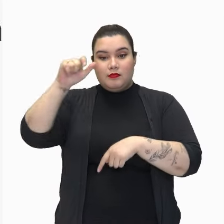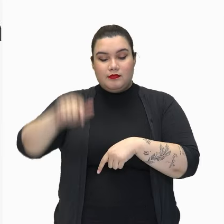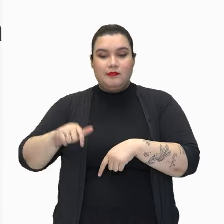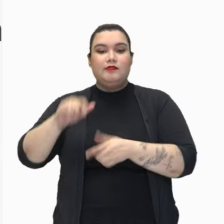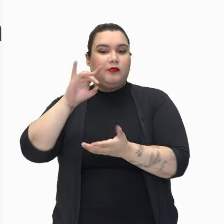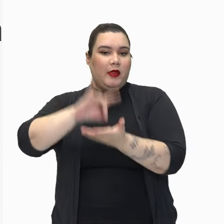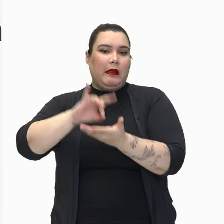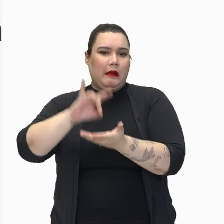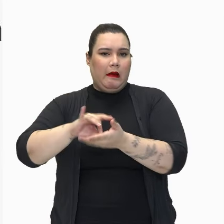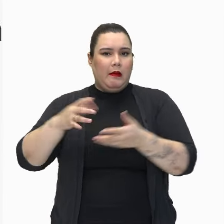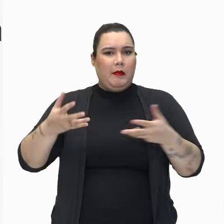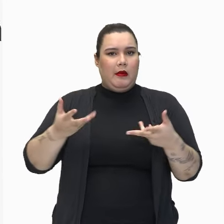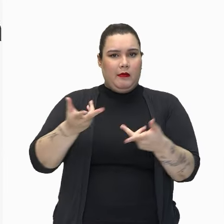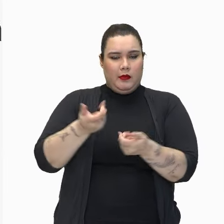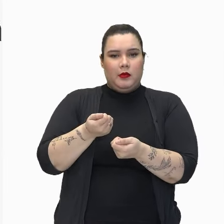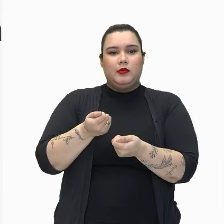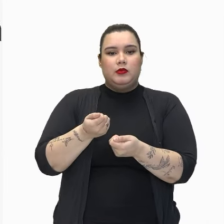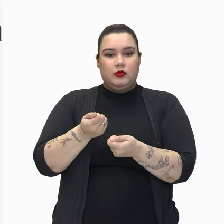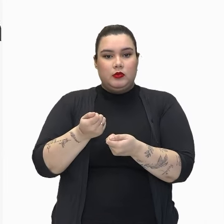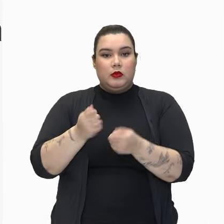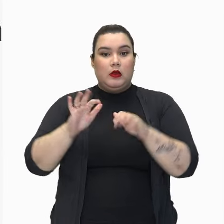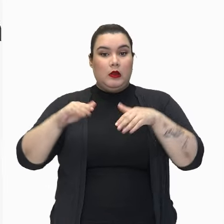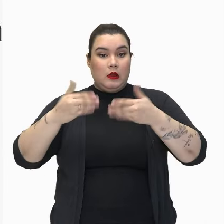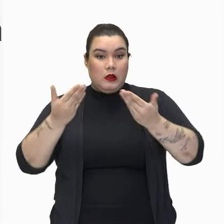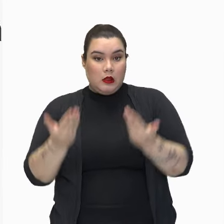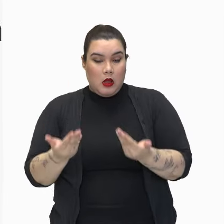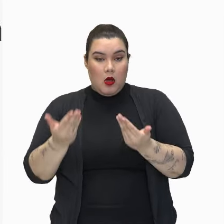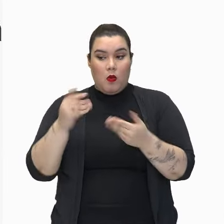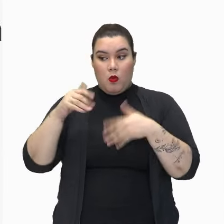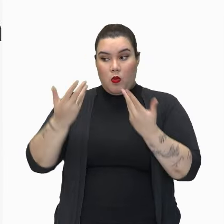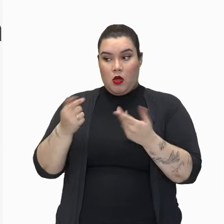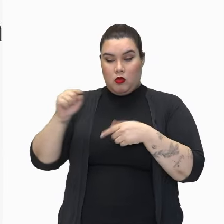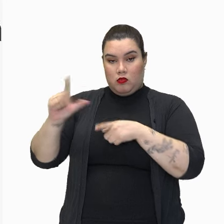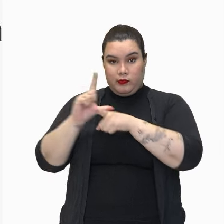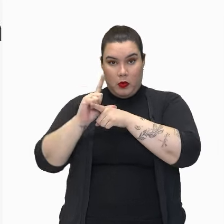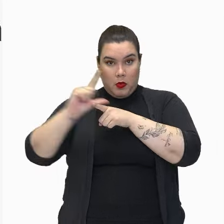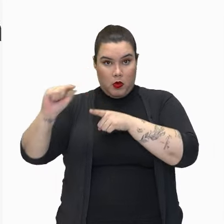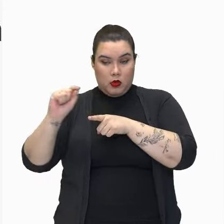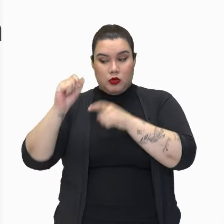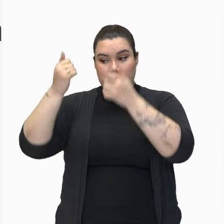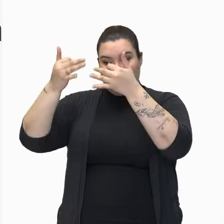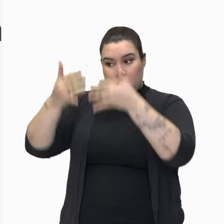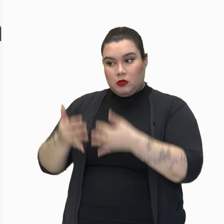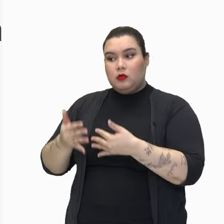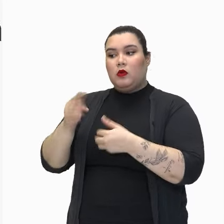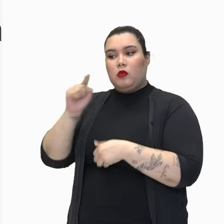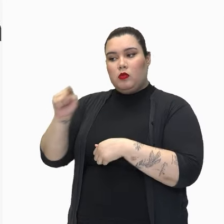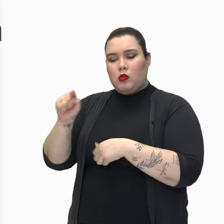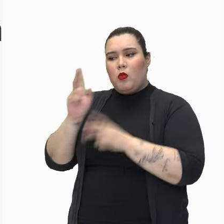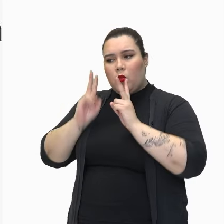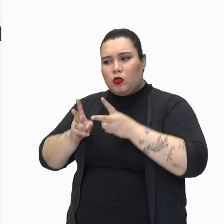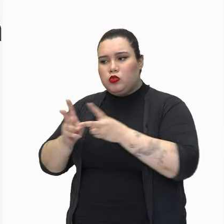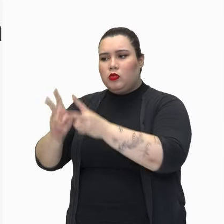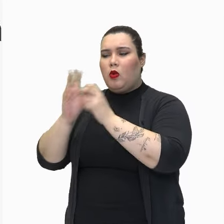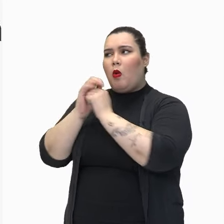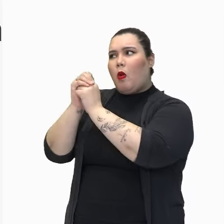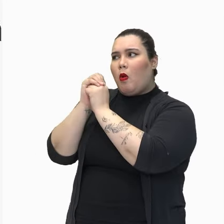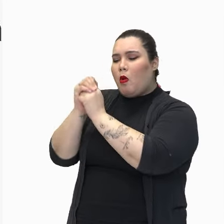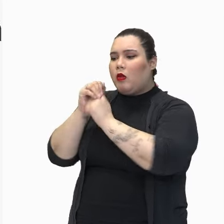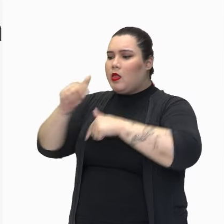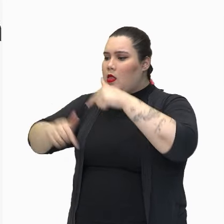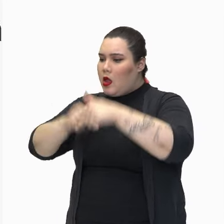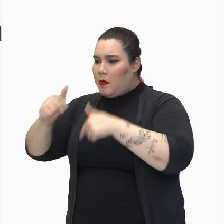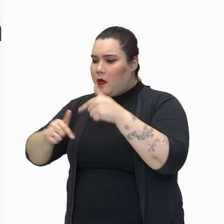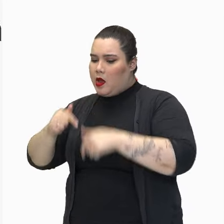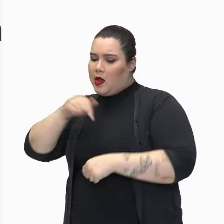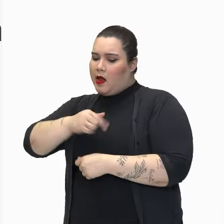brava criatura. Tanto assim, que na despedida insistiu. Reze e trabalhe, fazendo de conta que esta vida